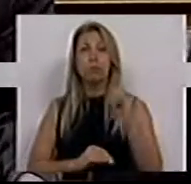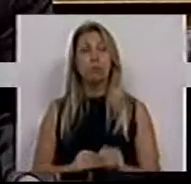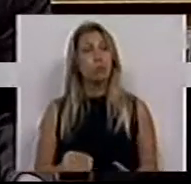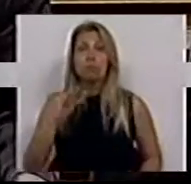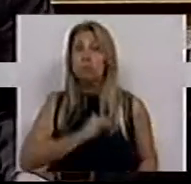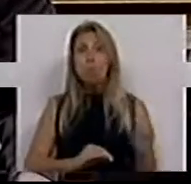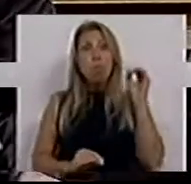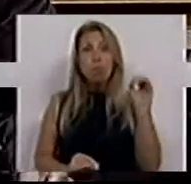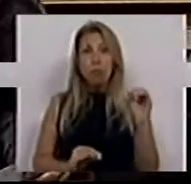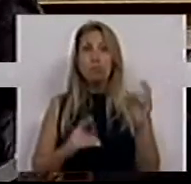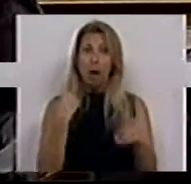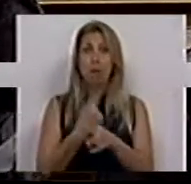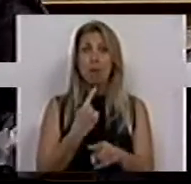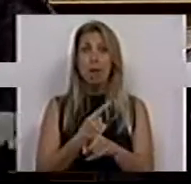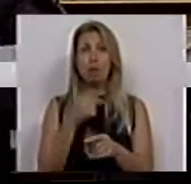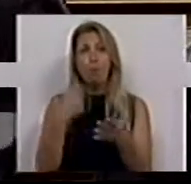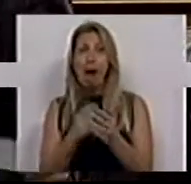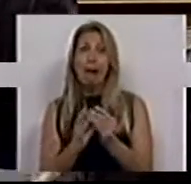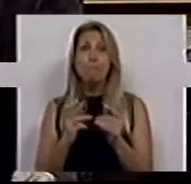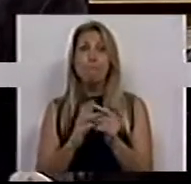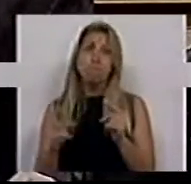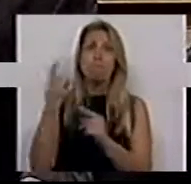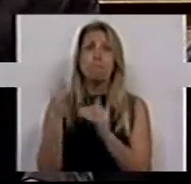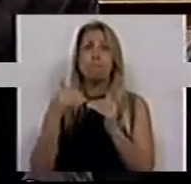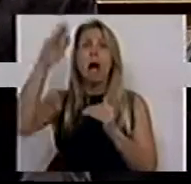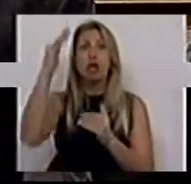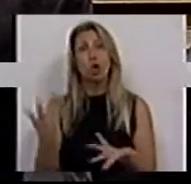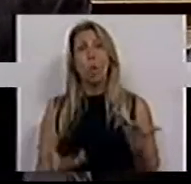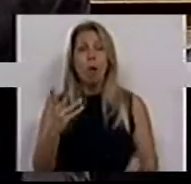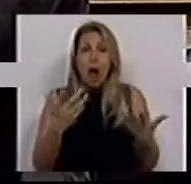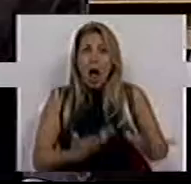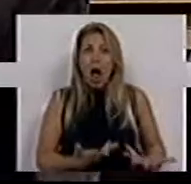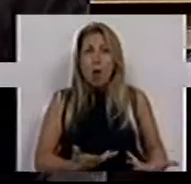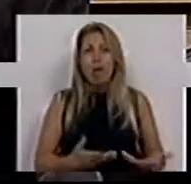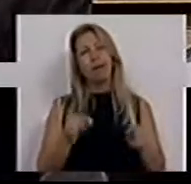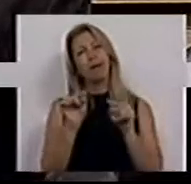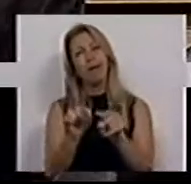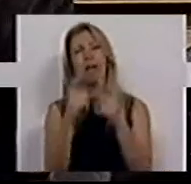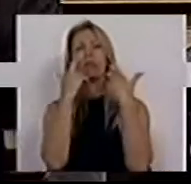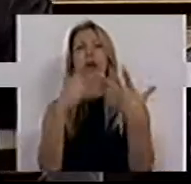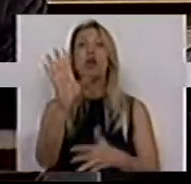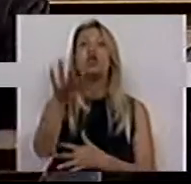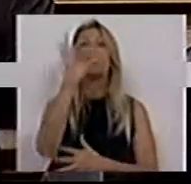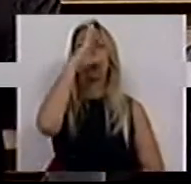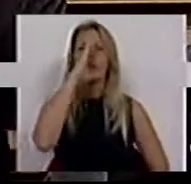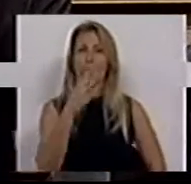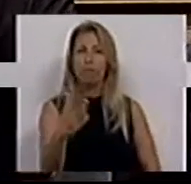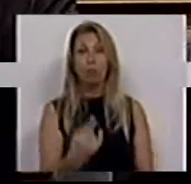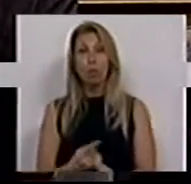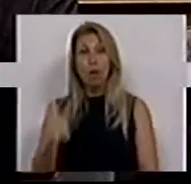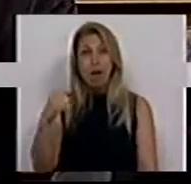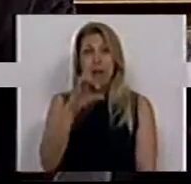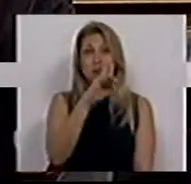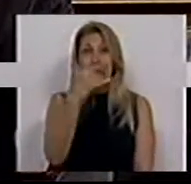assim vai pagar mais do que paga agora. E essa é que é a escolha deste governo. Porque há 62%